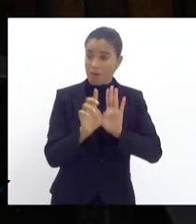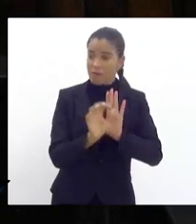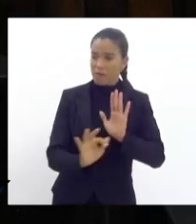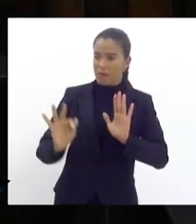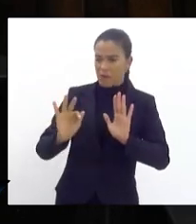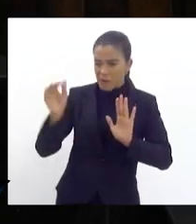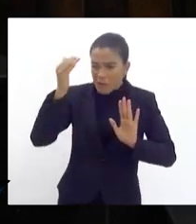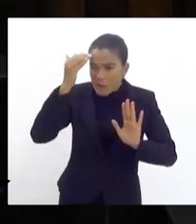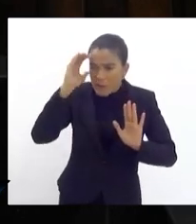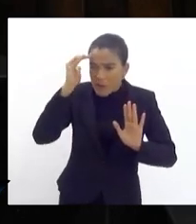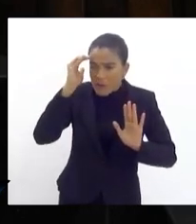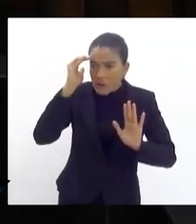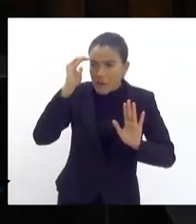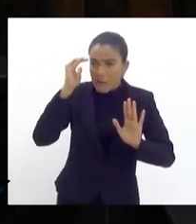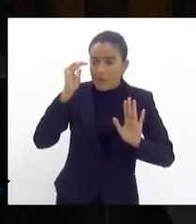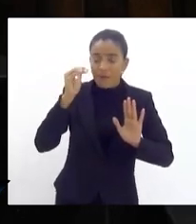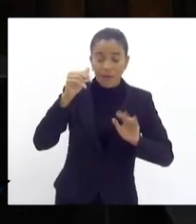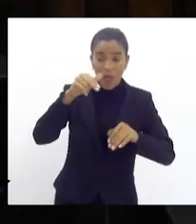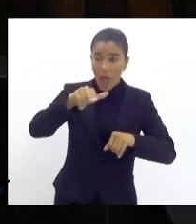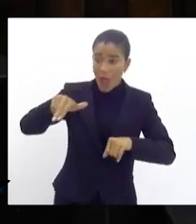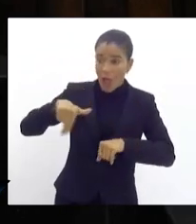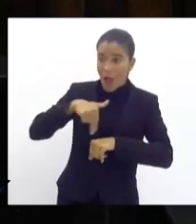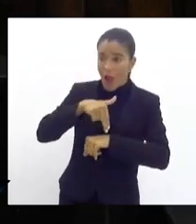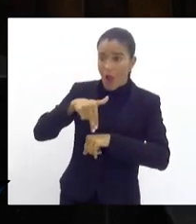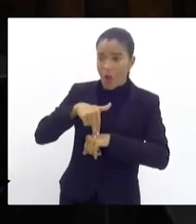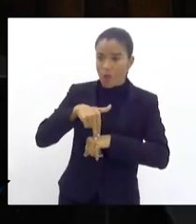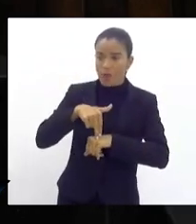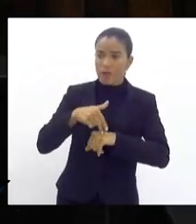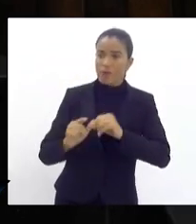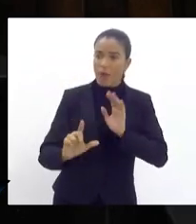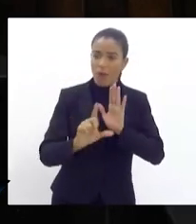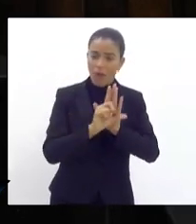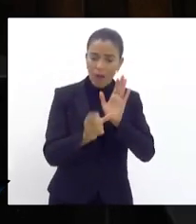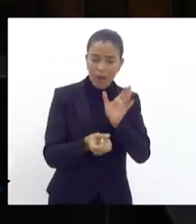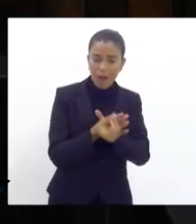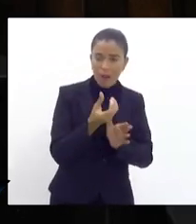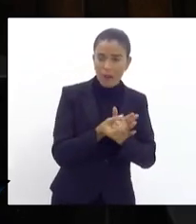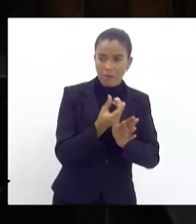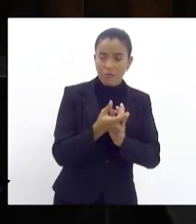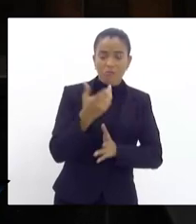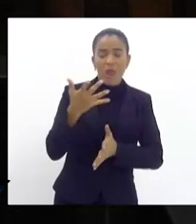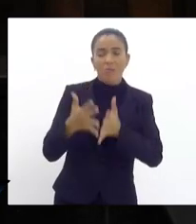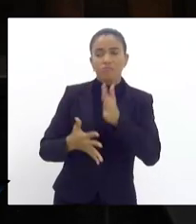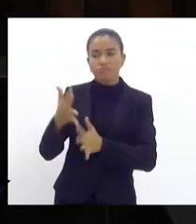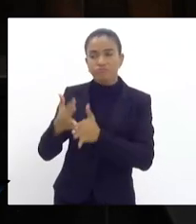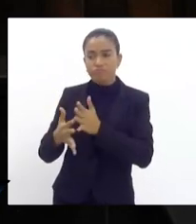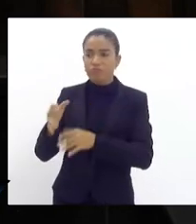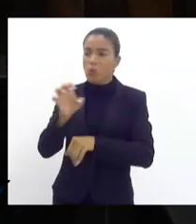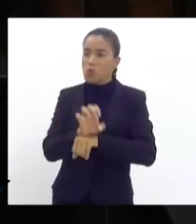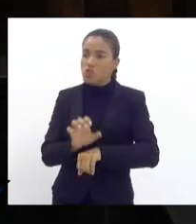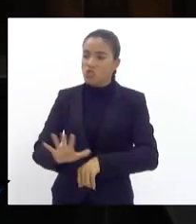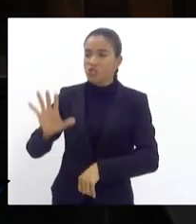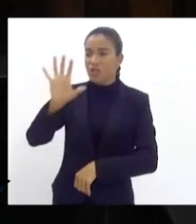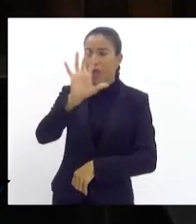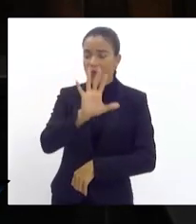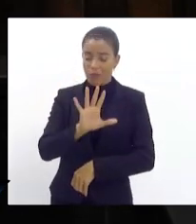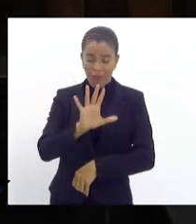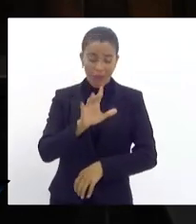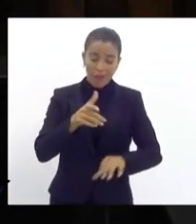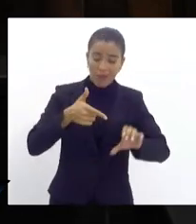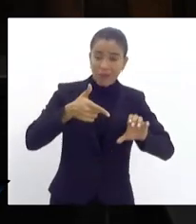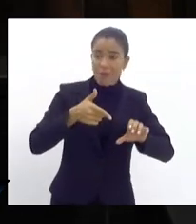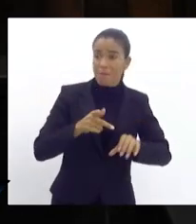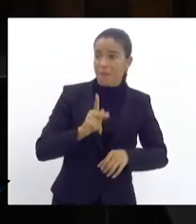O está entendendo? A União legisla para prejudicar os estados na área de petróleo,